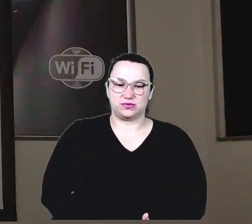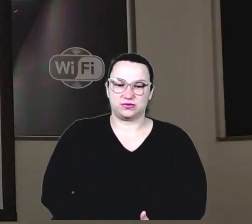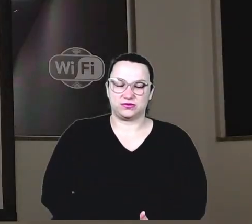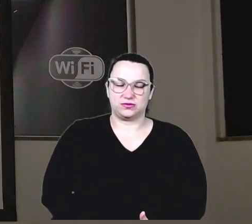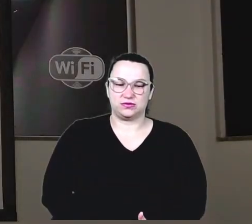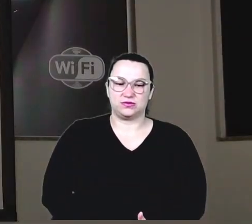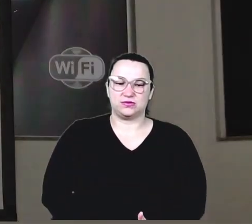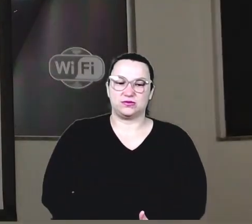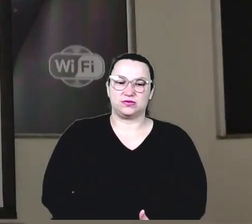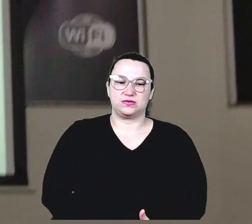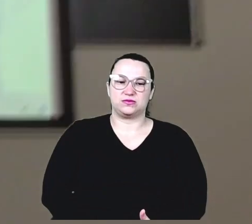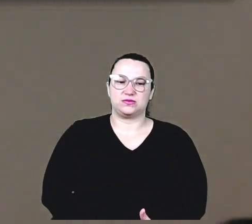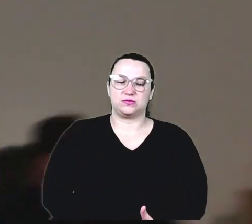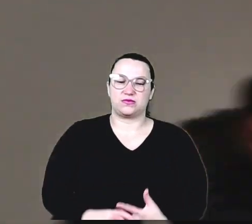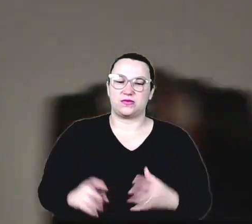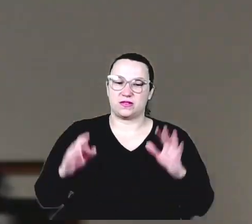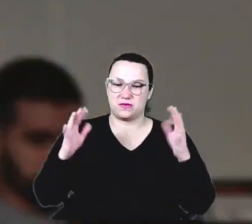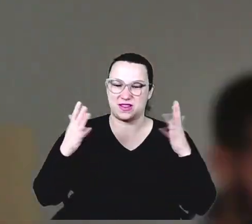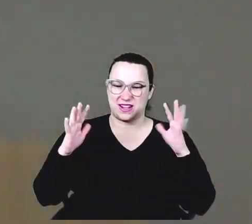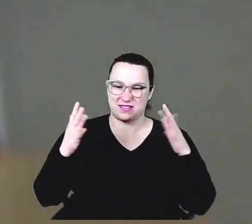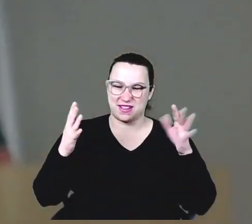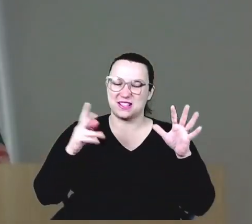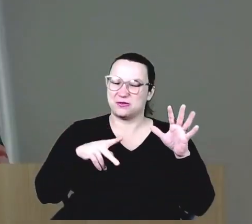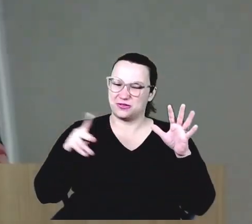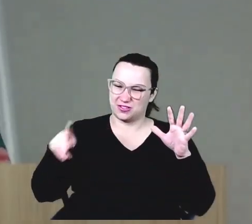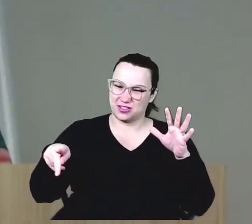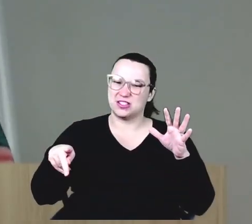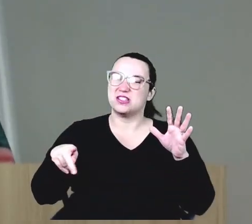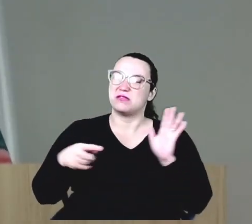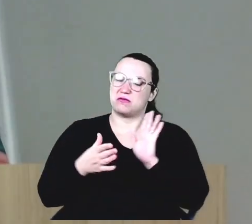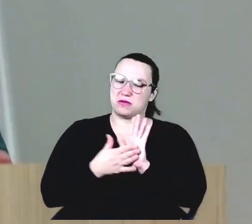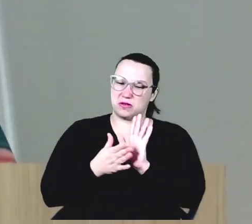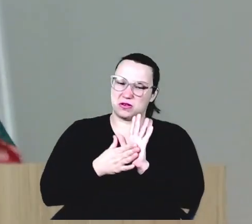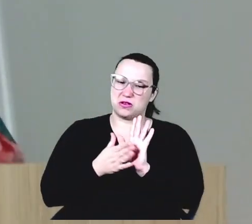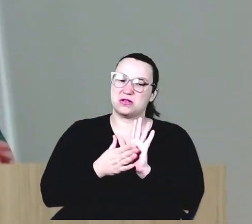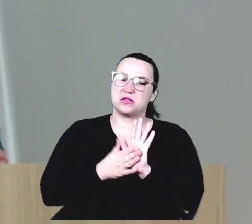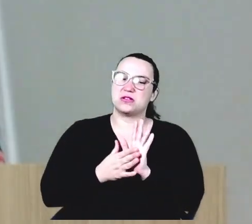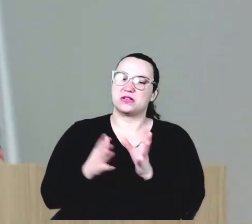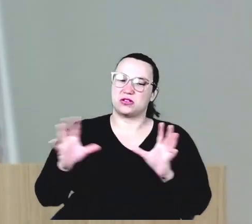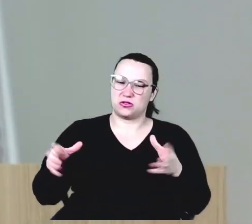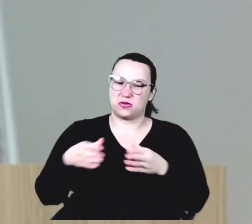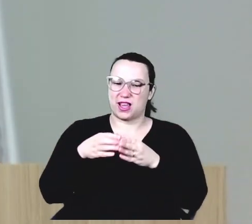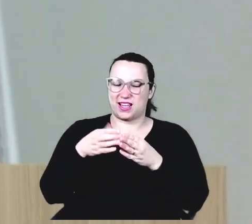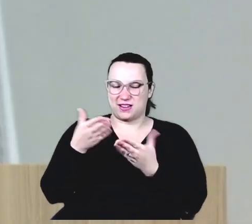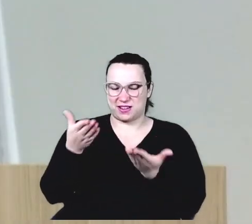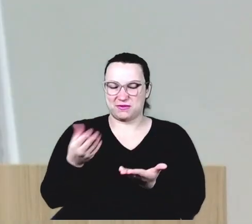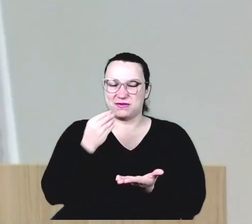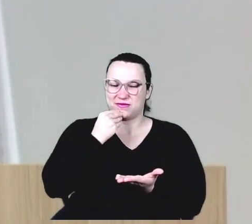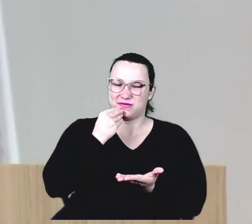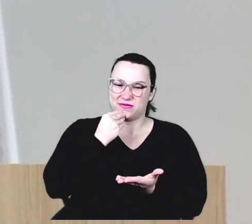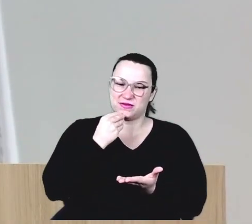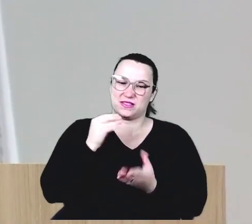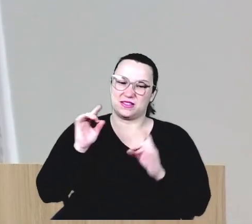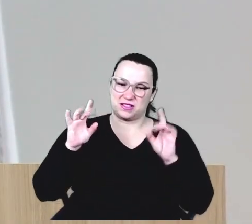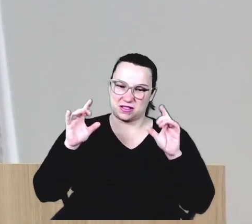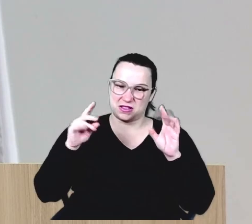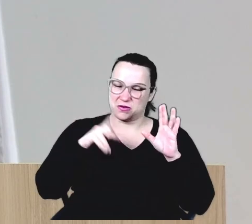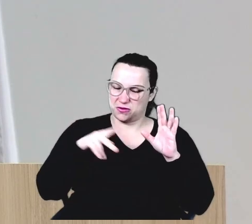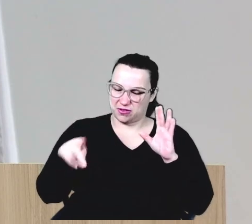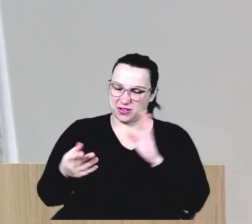Parabéns, prof. Você, merecedora desse reconhecimento de hoje, com toda a sua equipe, claro. Mas, sem especial, merece muito.